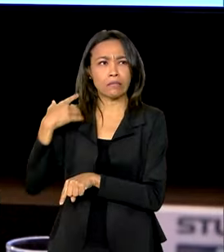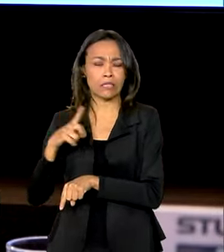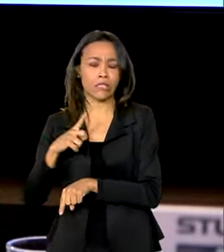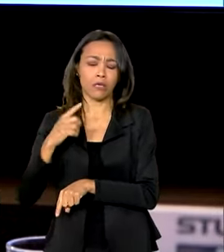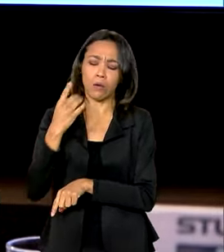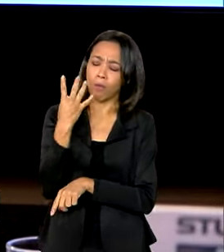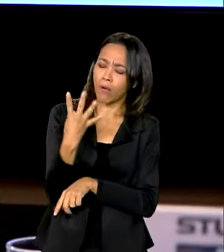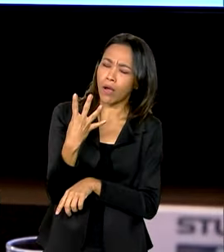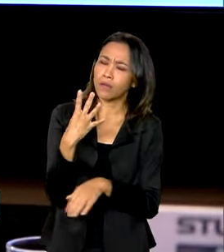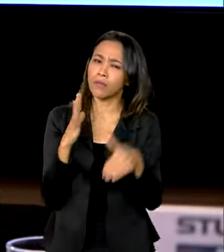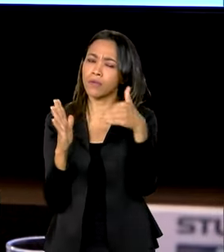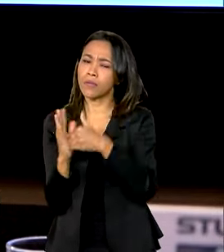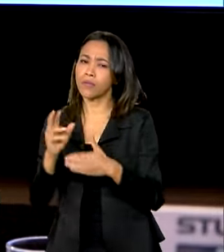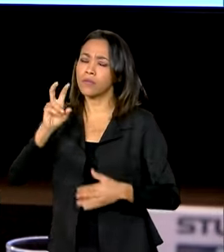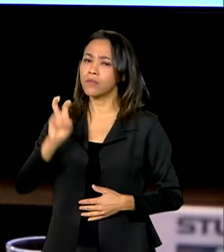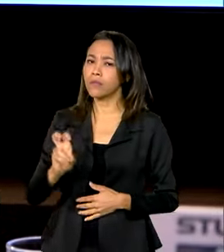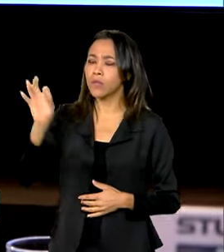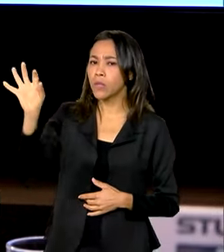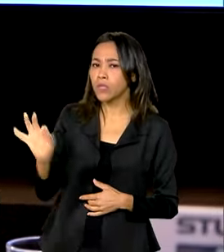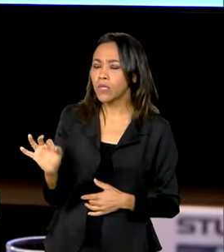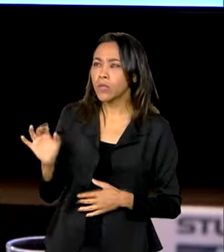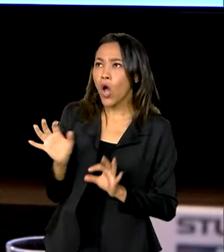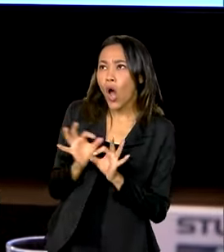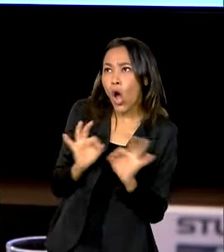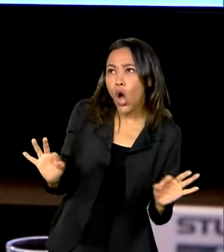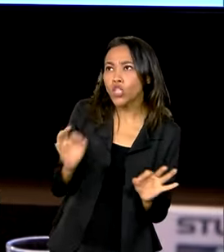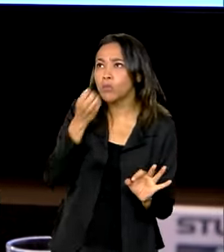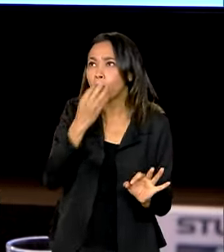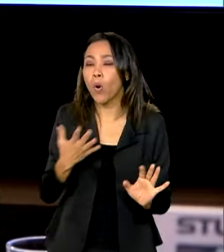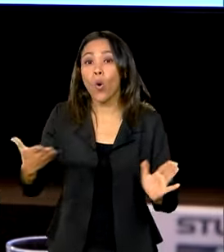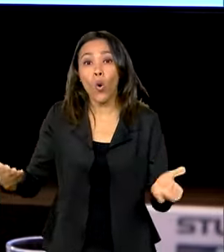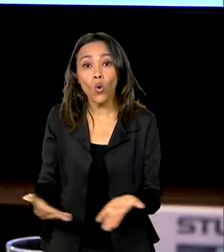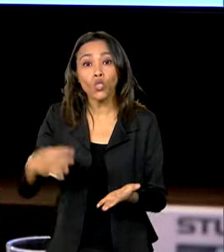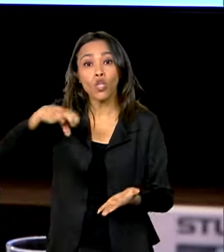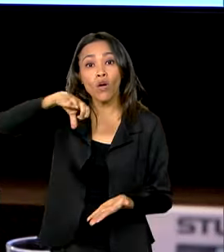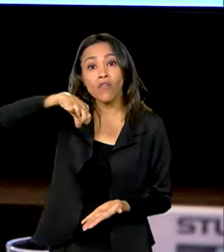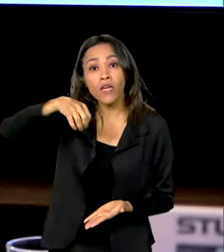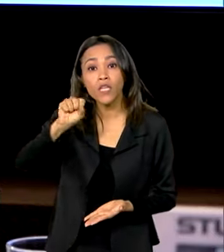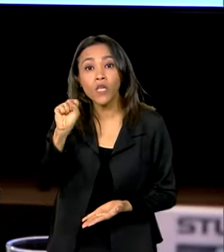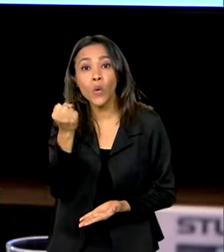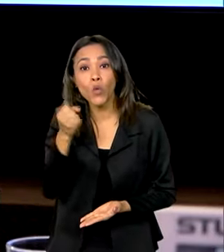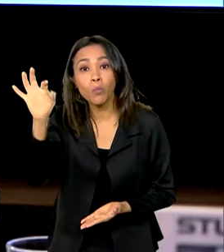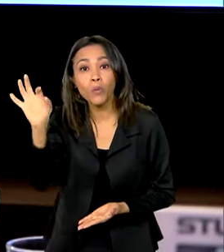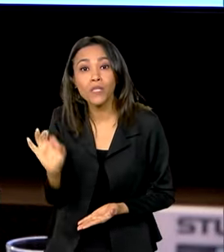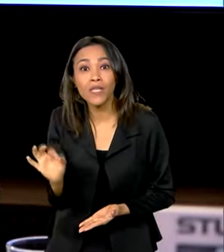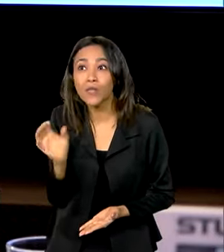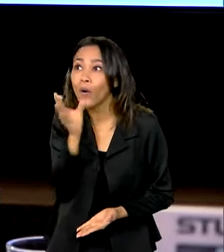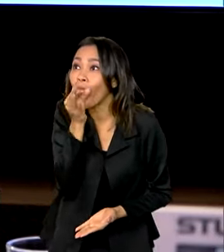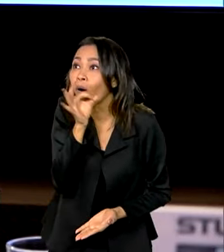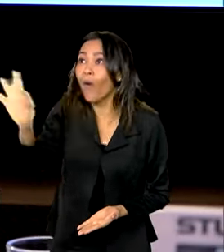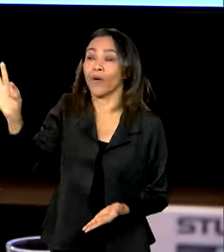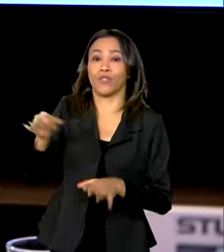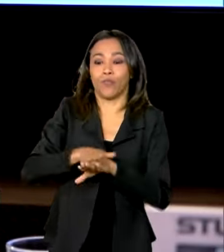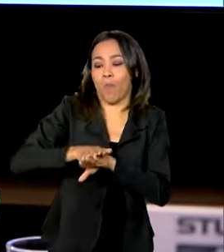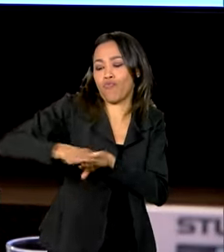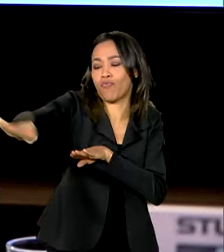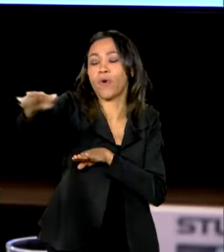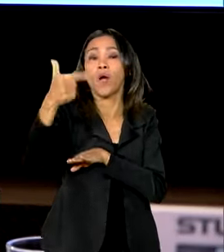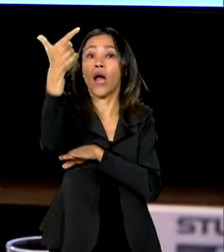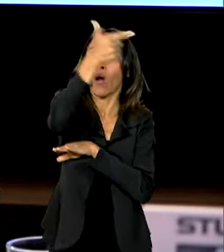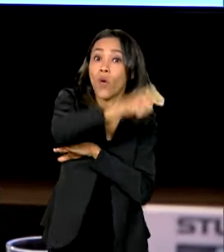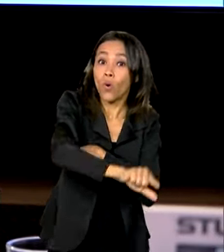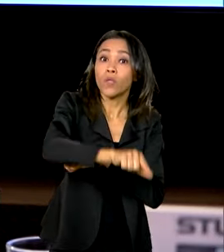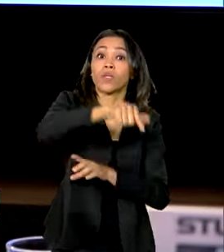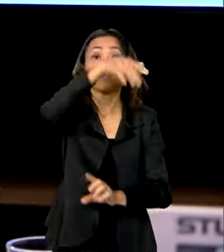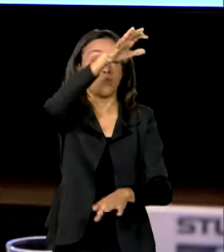% e 5% do status de ótimo e bom. Hoje tem 98% de ótimo e bom. Há uns 5,8% no Pará,